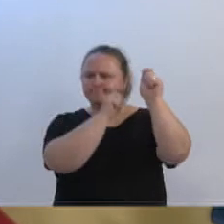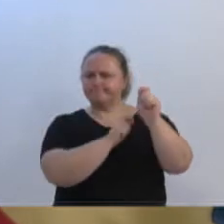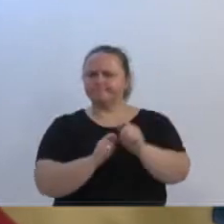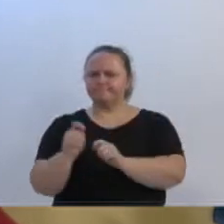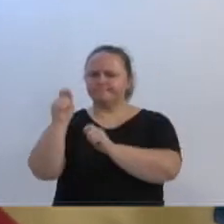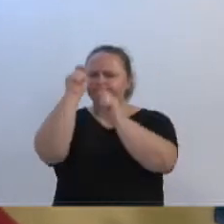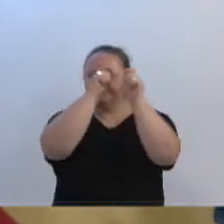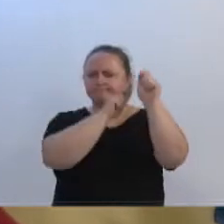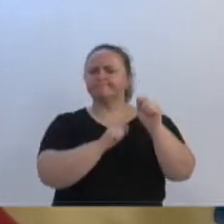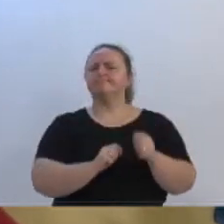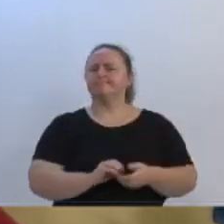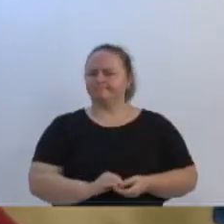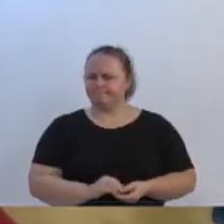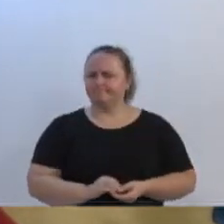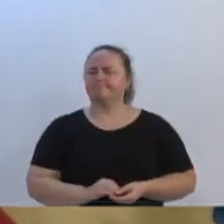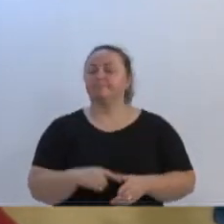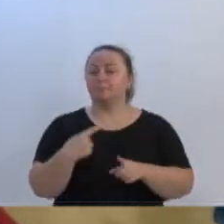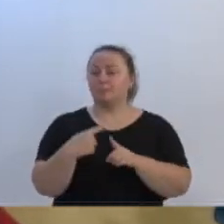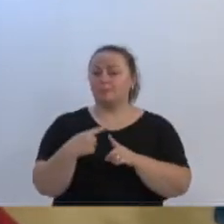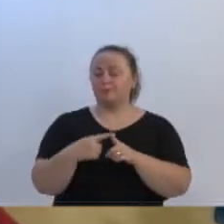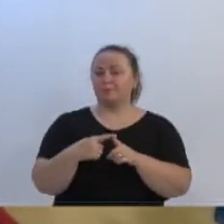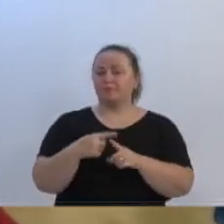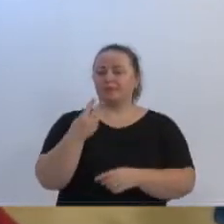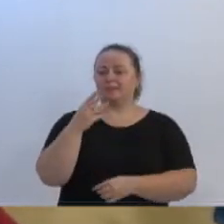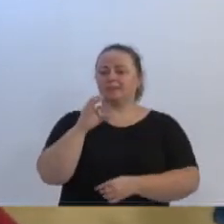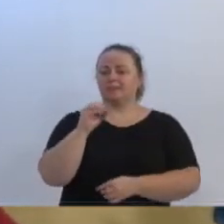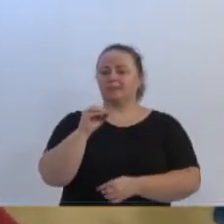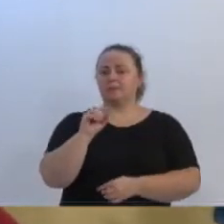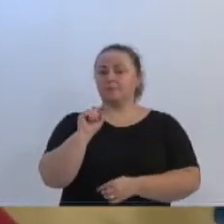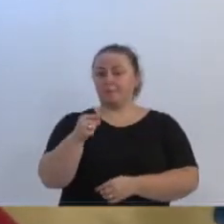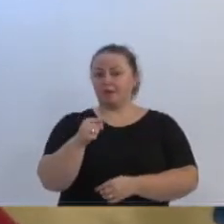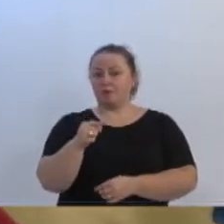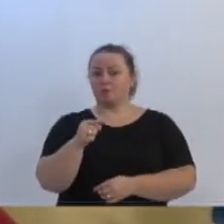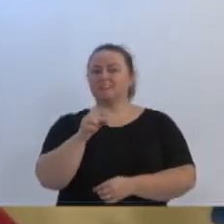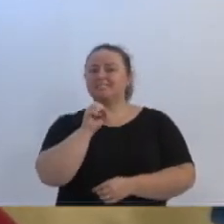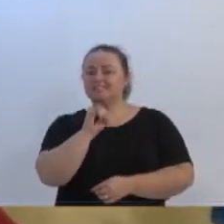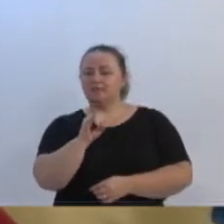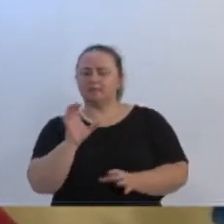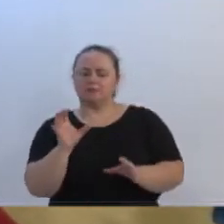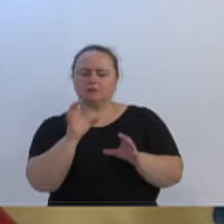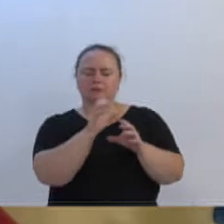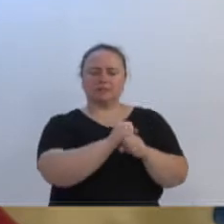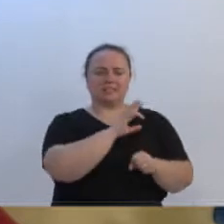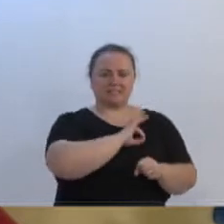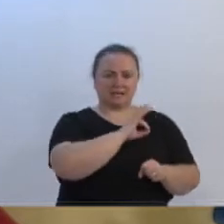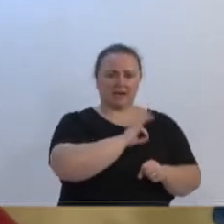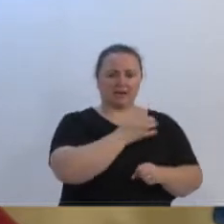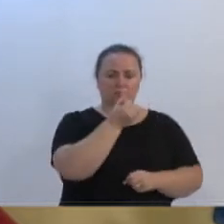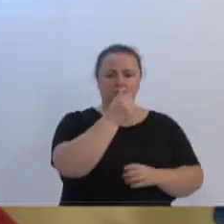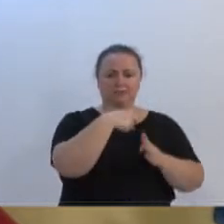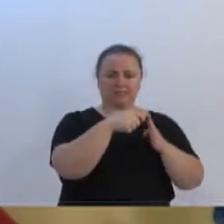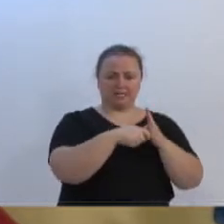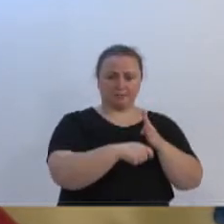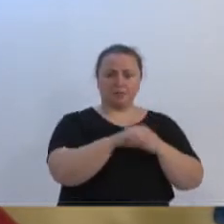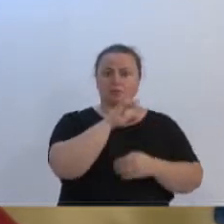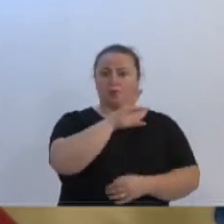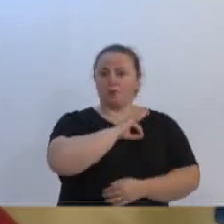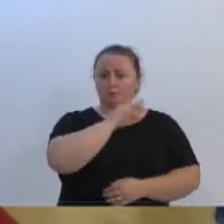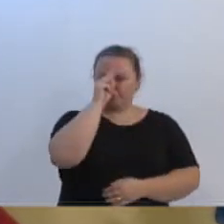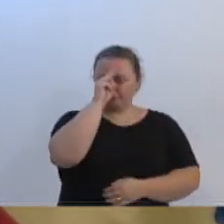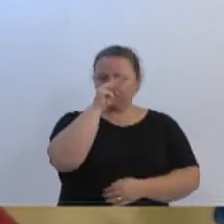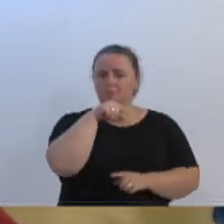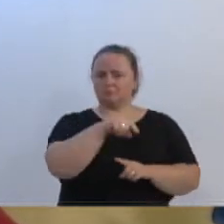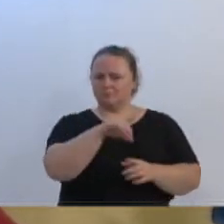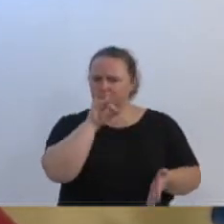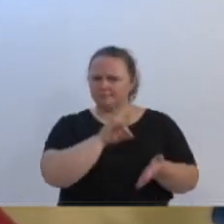12 policiais em seis meses dá os 300 mil, pessoal. Só os 12 policiais. Então eles gastam muito mais, tá? Ali vai mais de